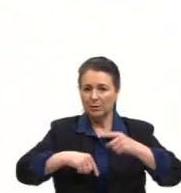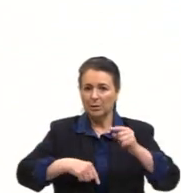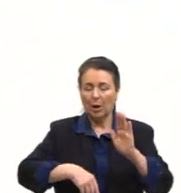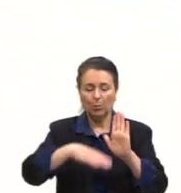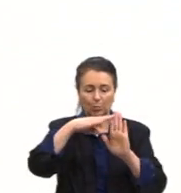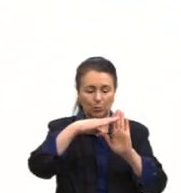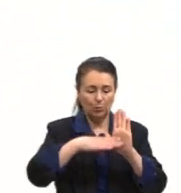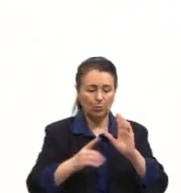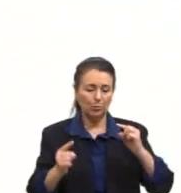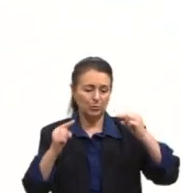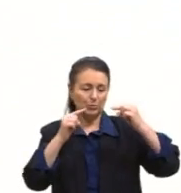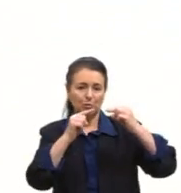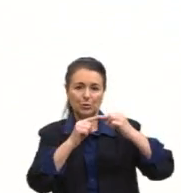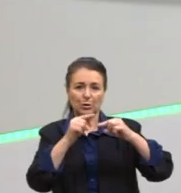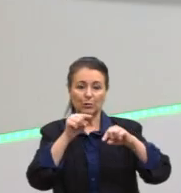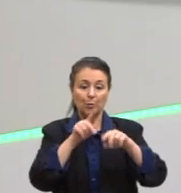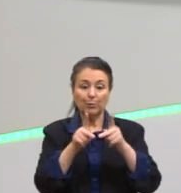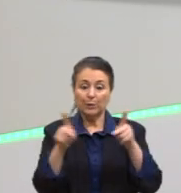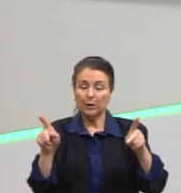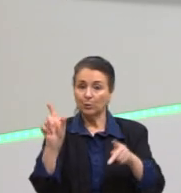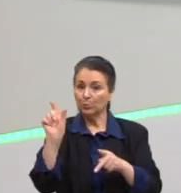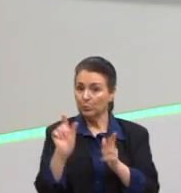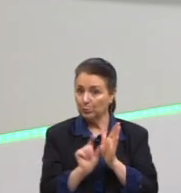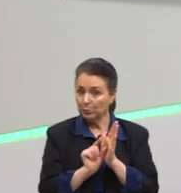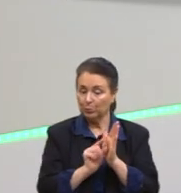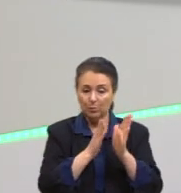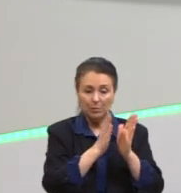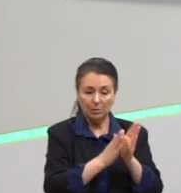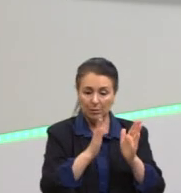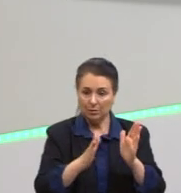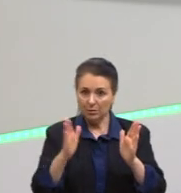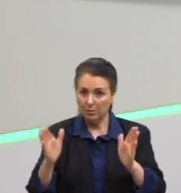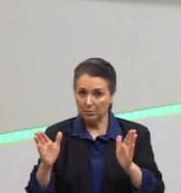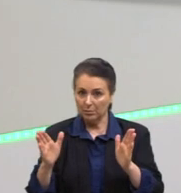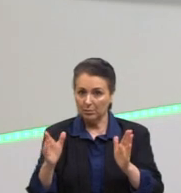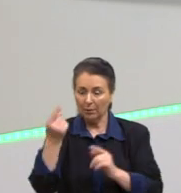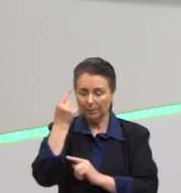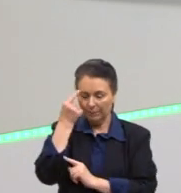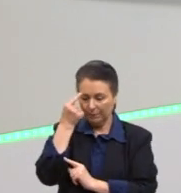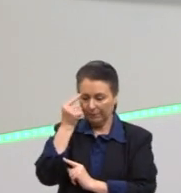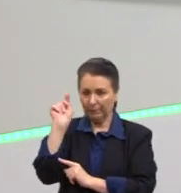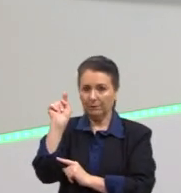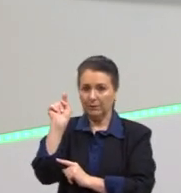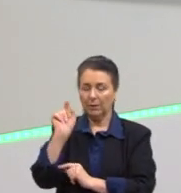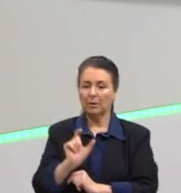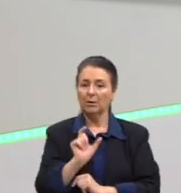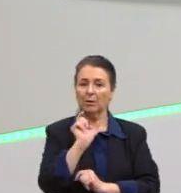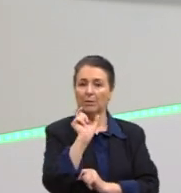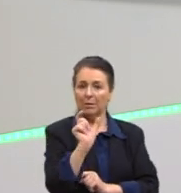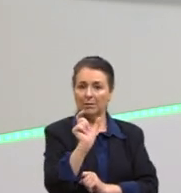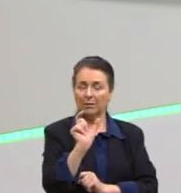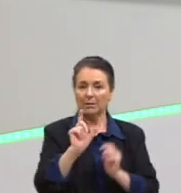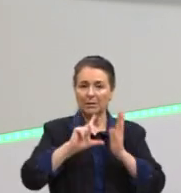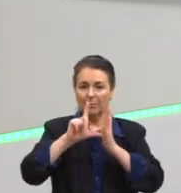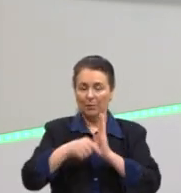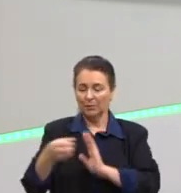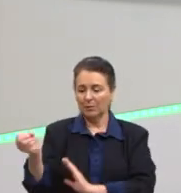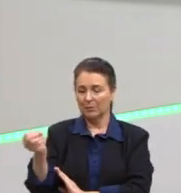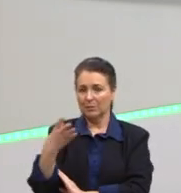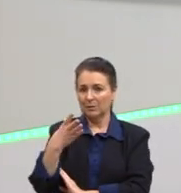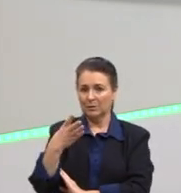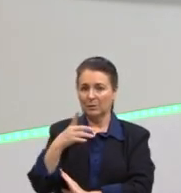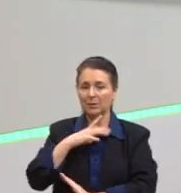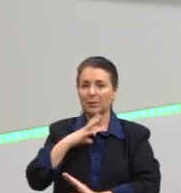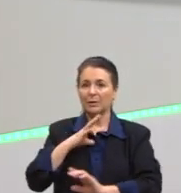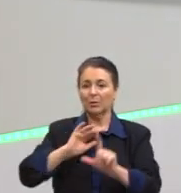prazo, flexibilização, fragmentação, expertise, são termos pós-modernos. Tem uma chave